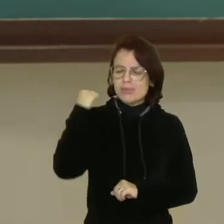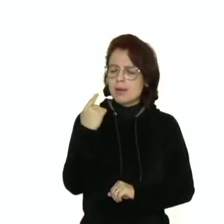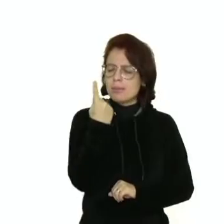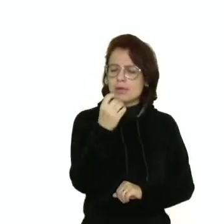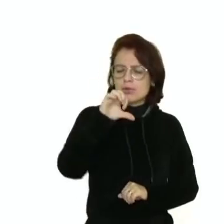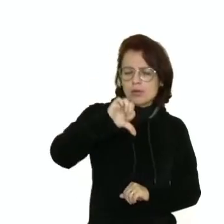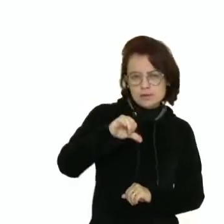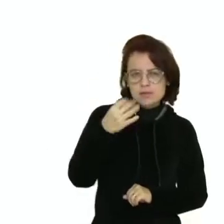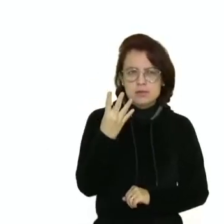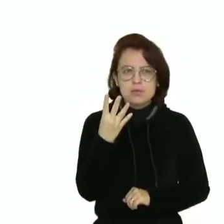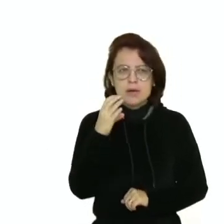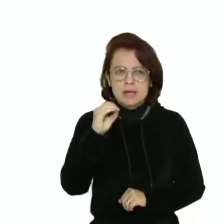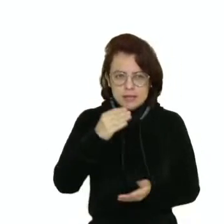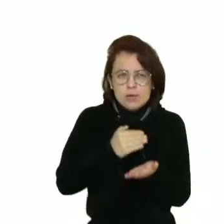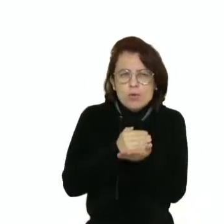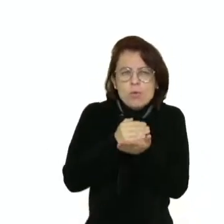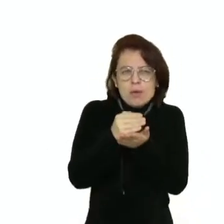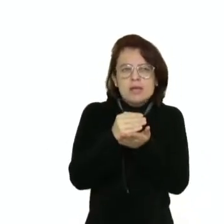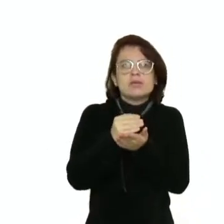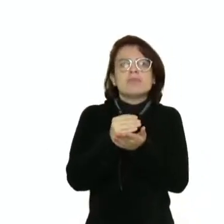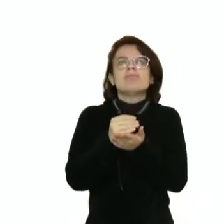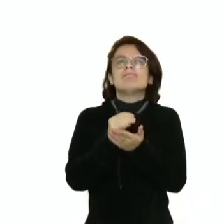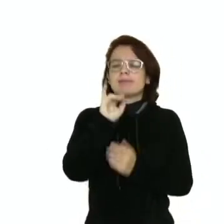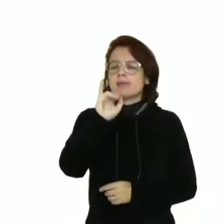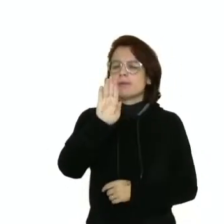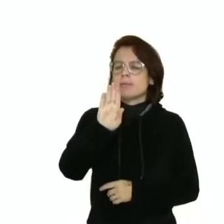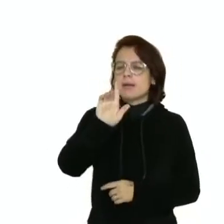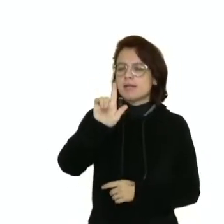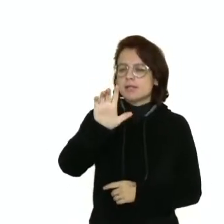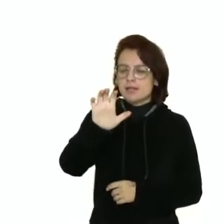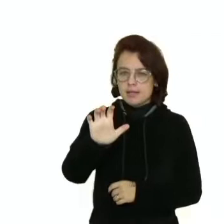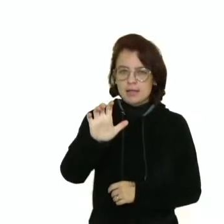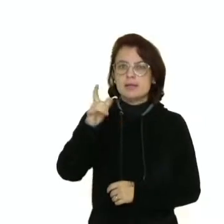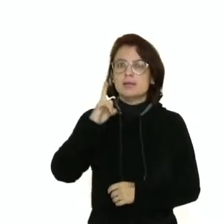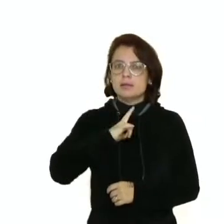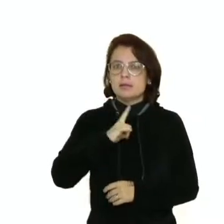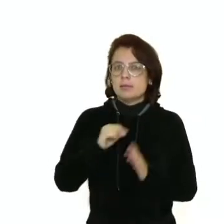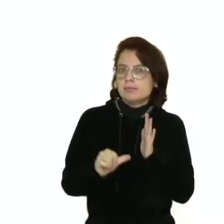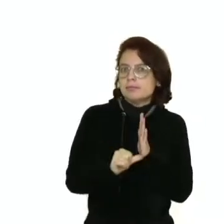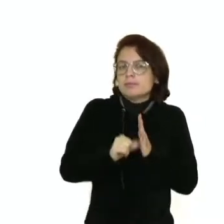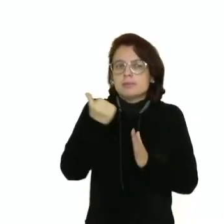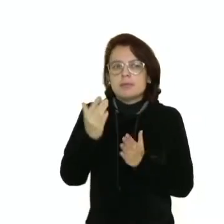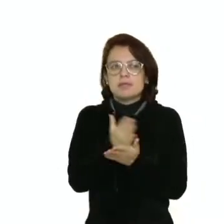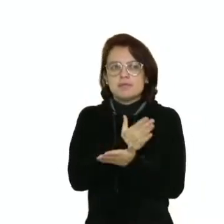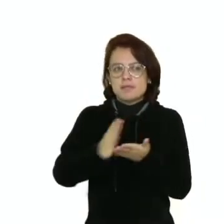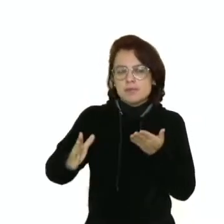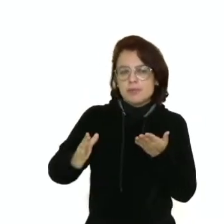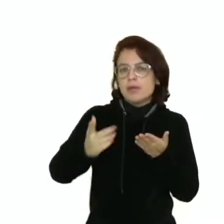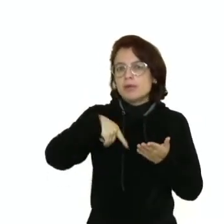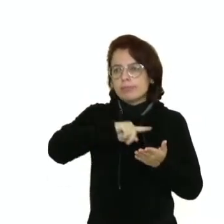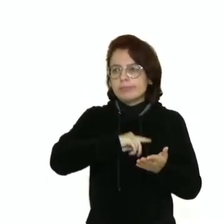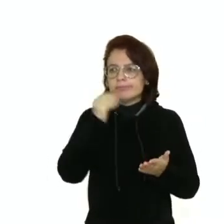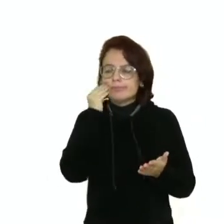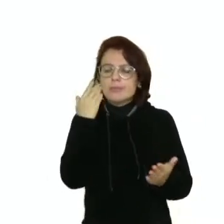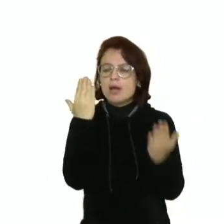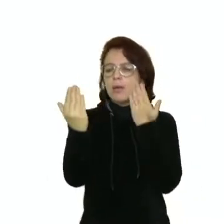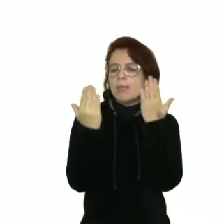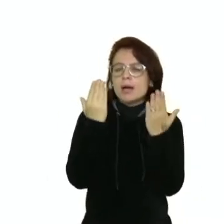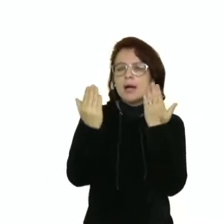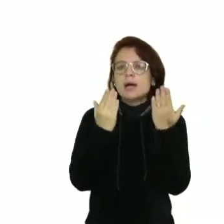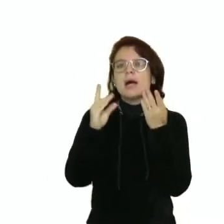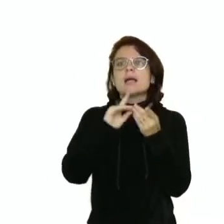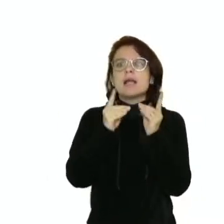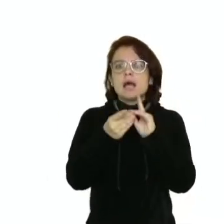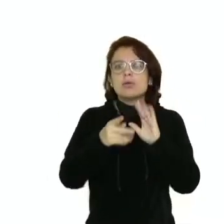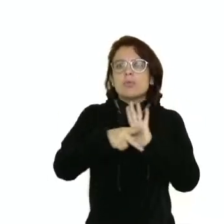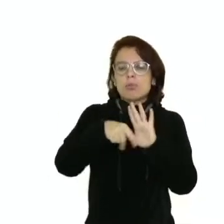de 1940, o IBGE propôs a primeira divisão do território nacional com o propósito de comparar dados estatísticos. Mas foi muito